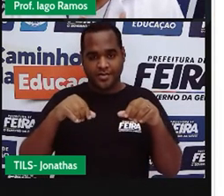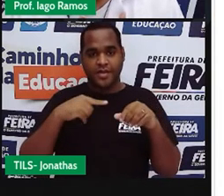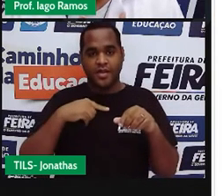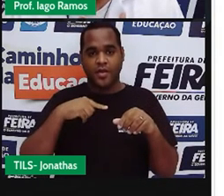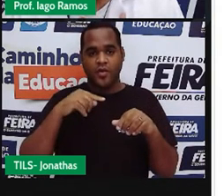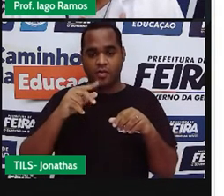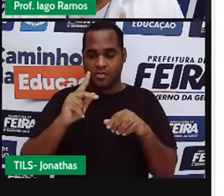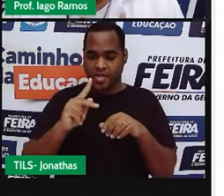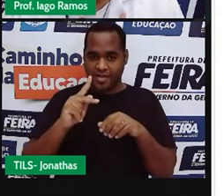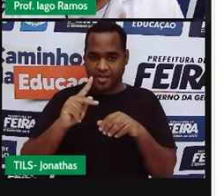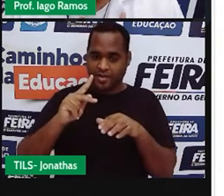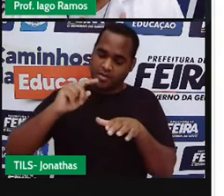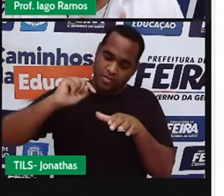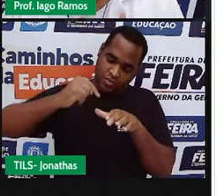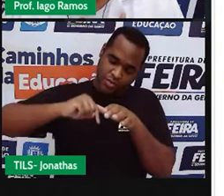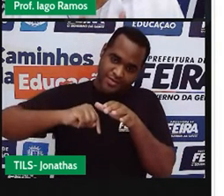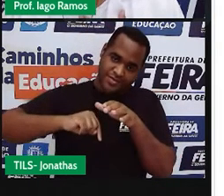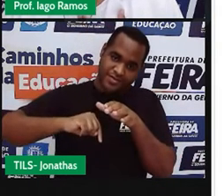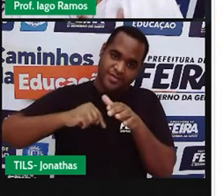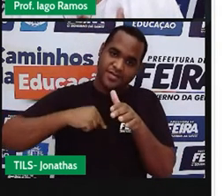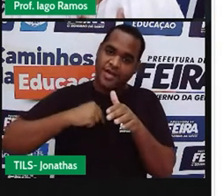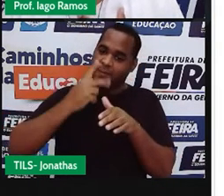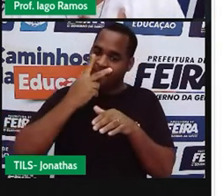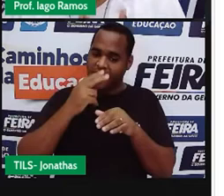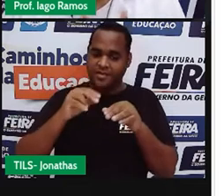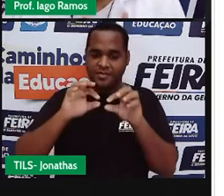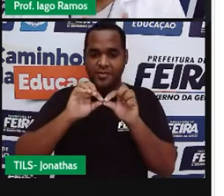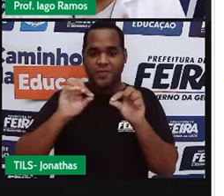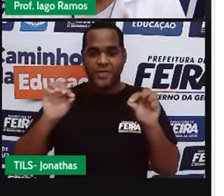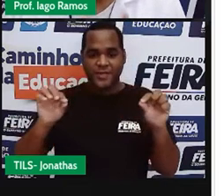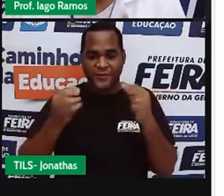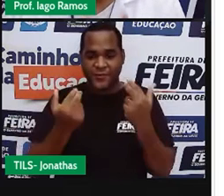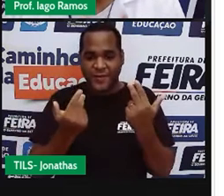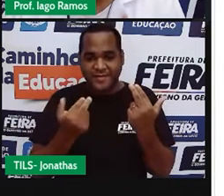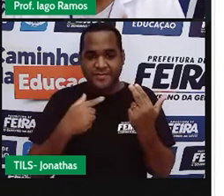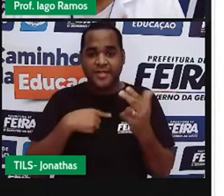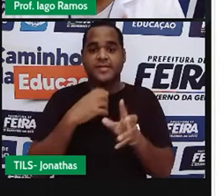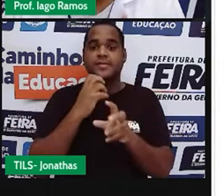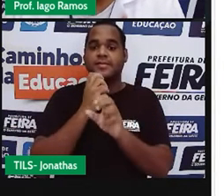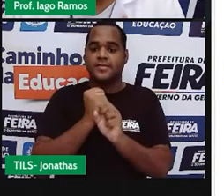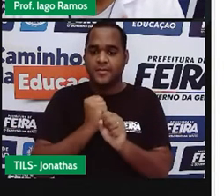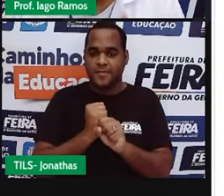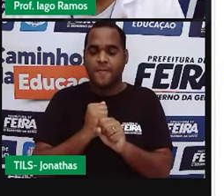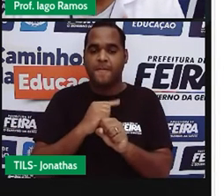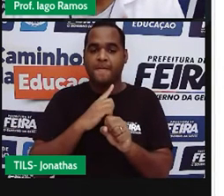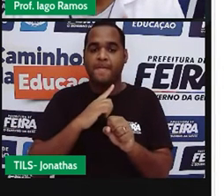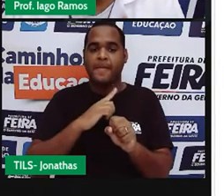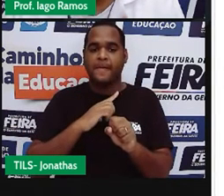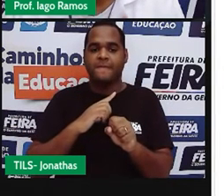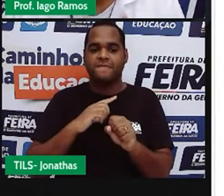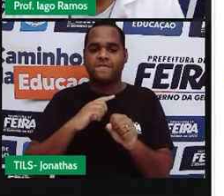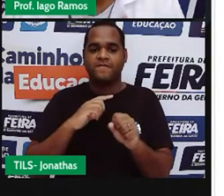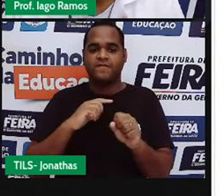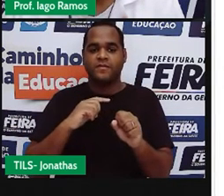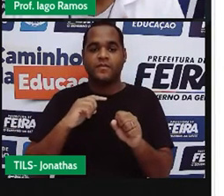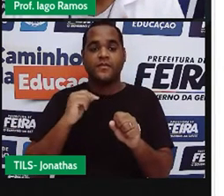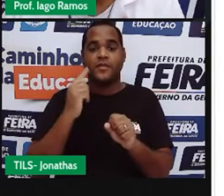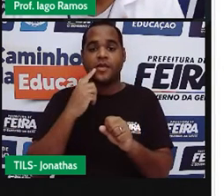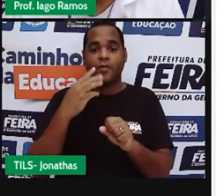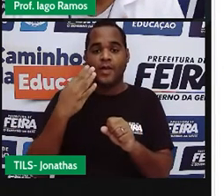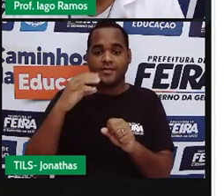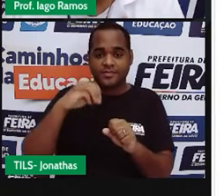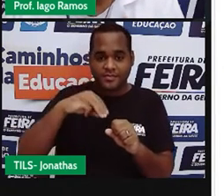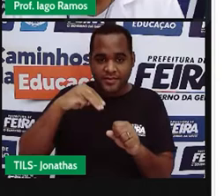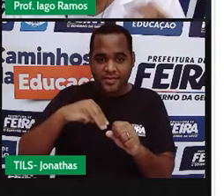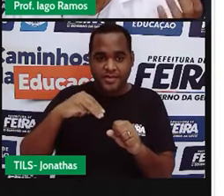P aqui no meio, entre as duas, onde a distância do poço até a casa 1 é 40 metros,